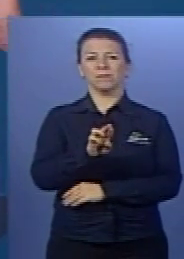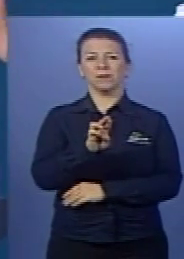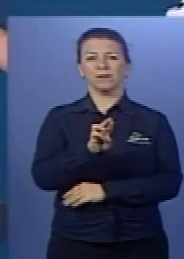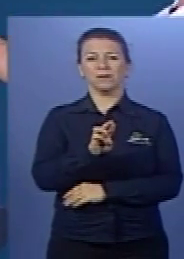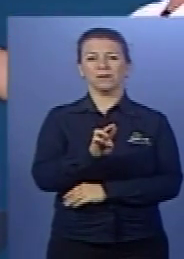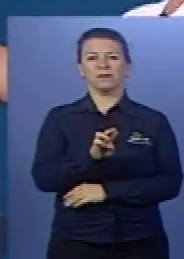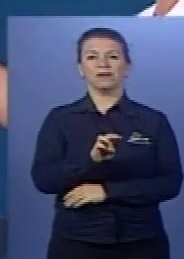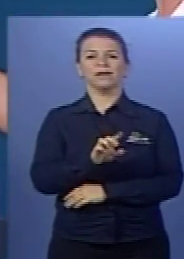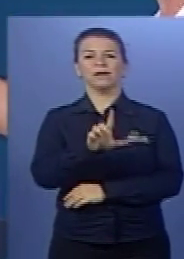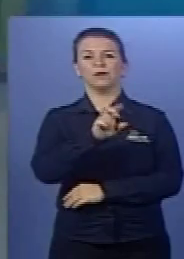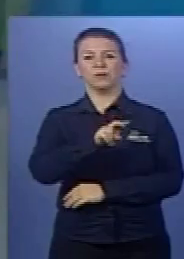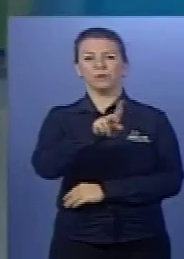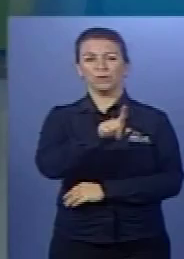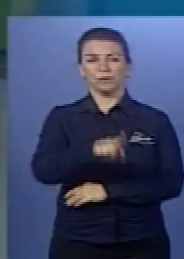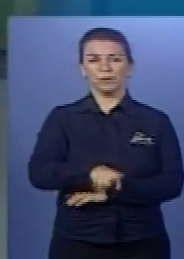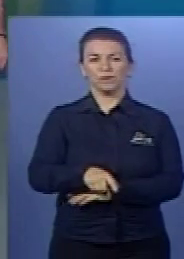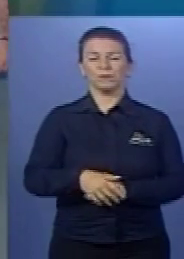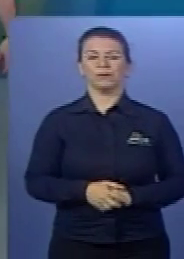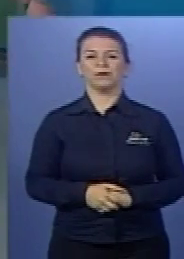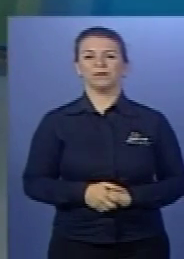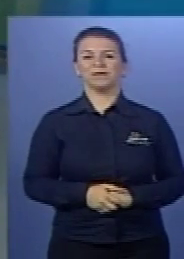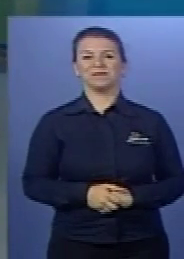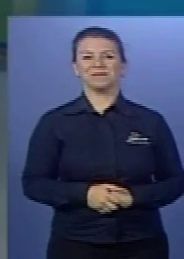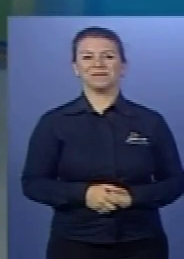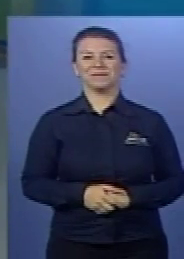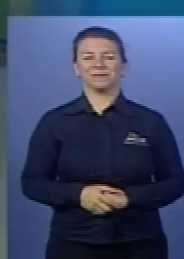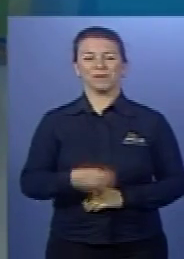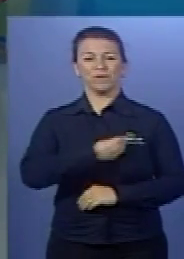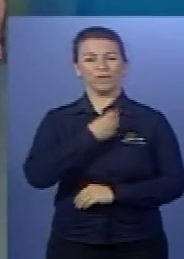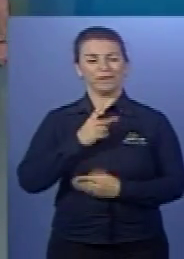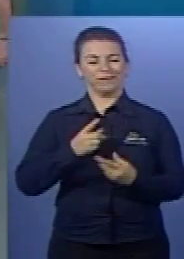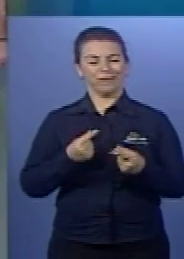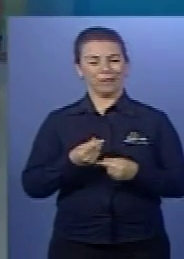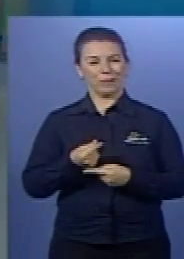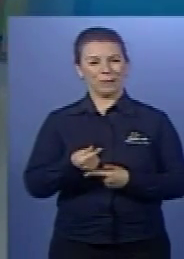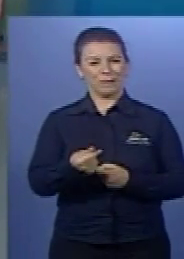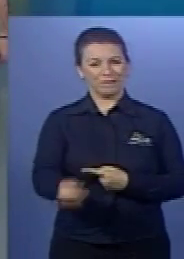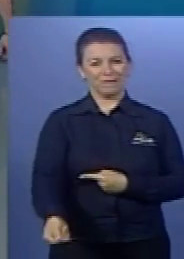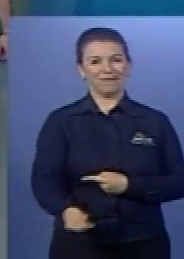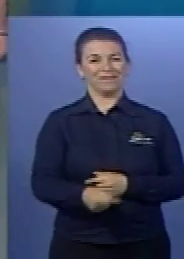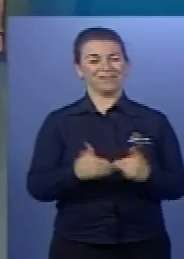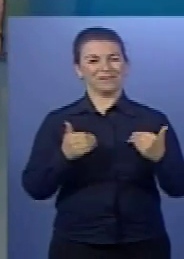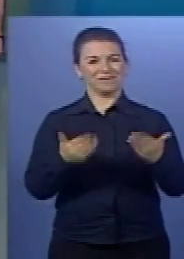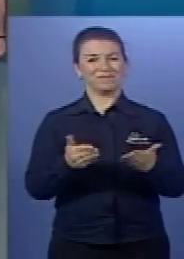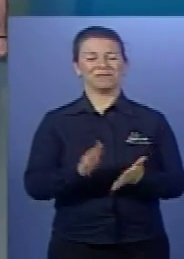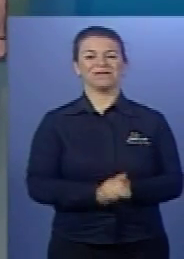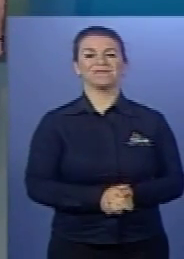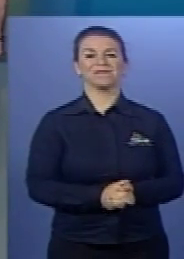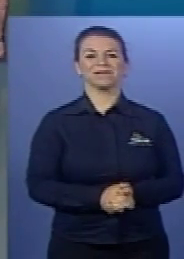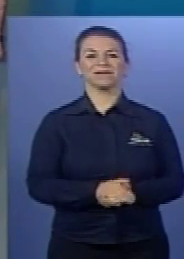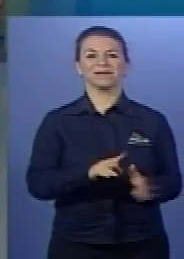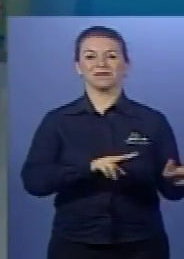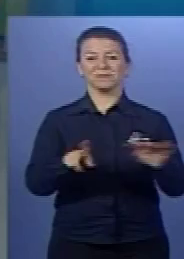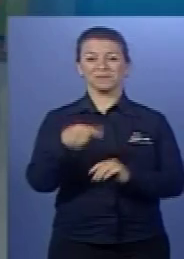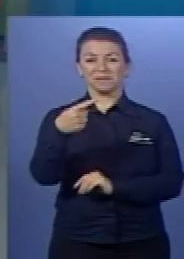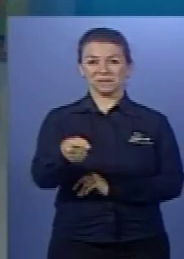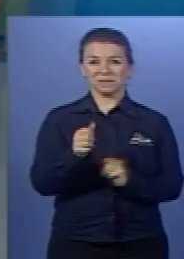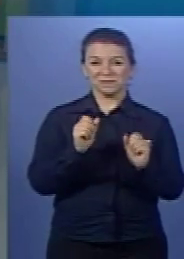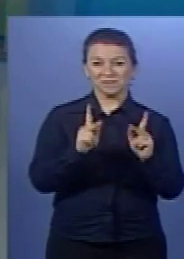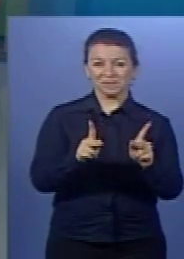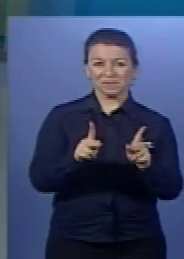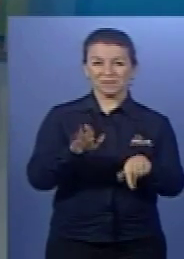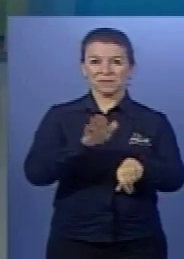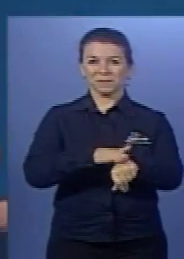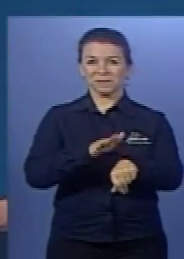Beleza? Fase e prosperidade. Vida longa e próspera. Nos vemos na semana que vem. É isso aí.